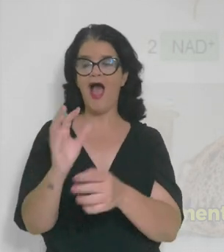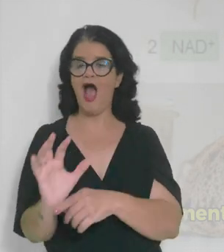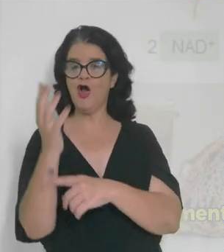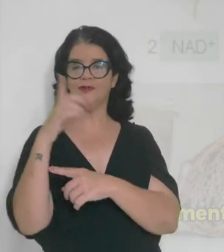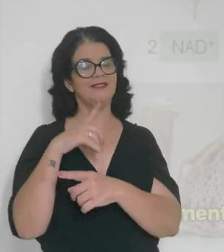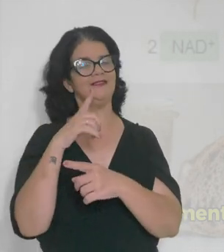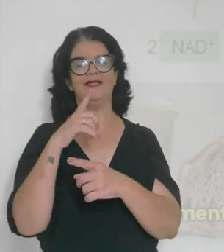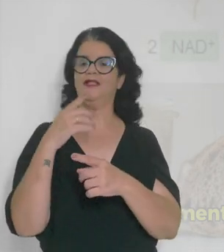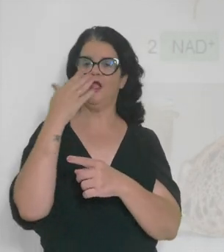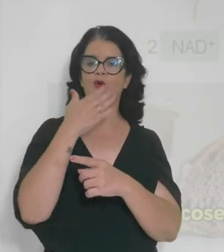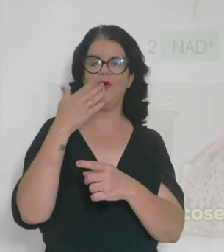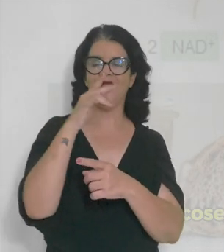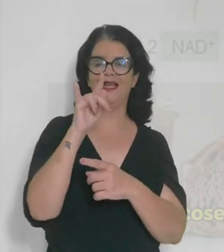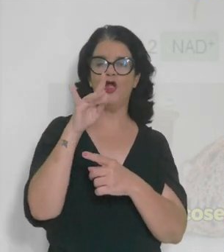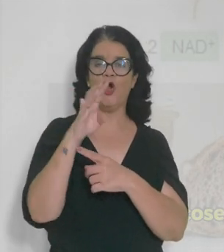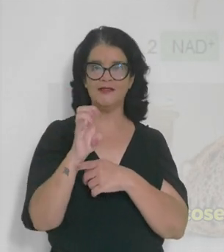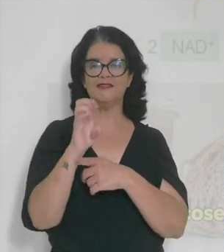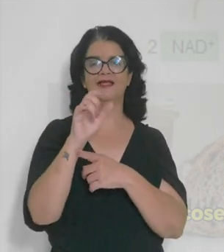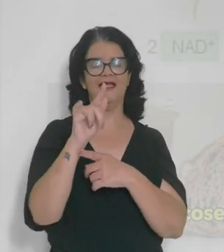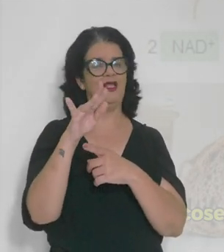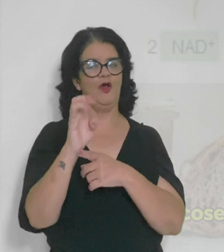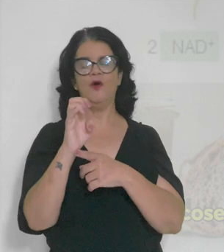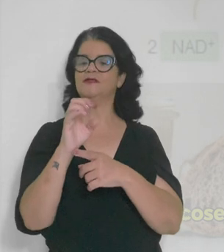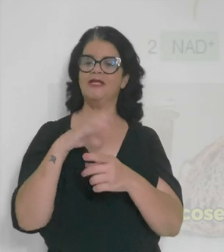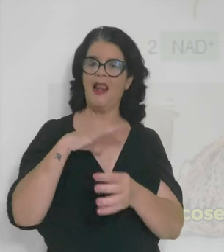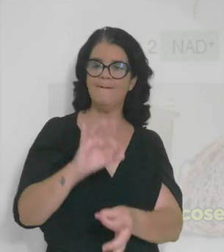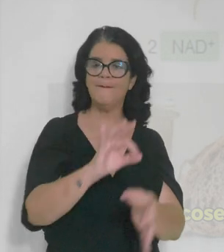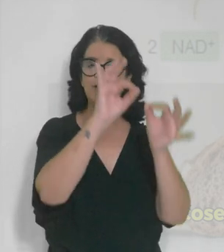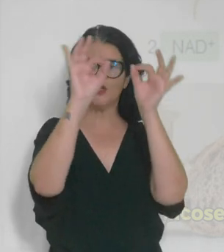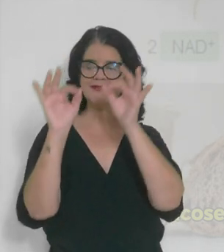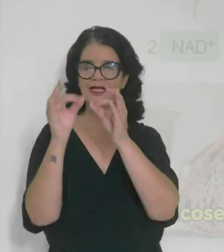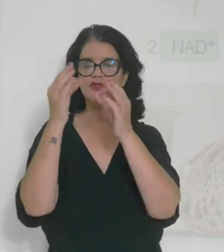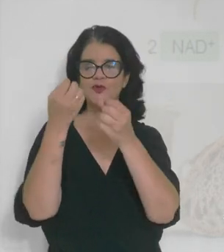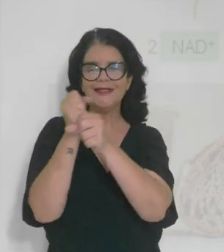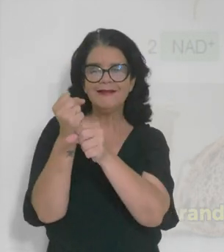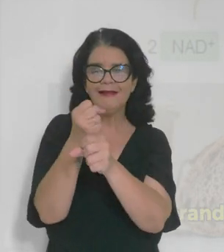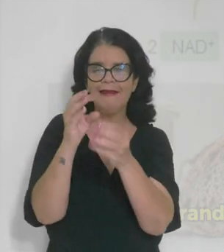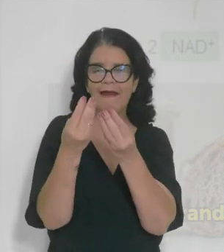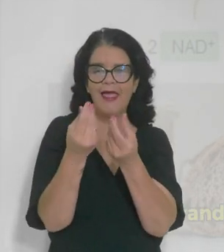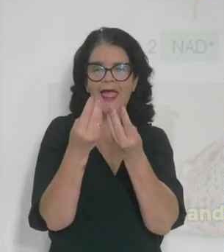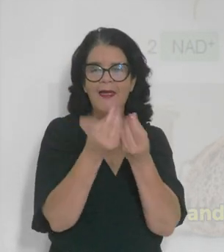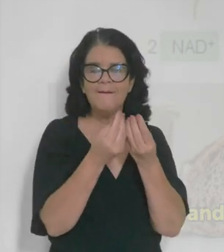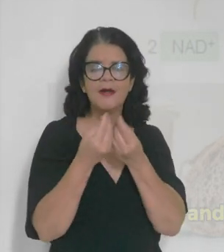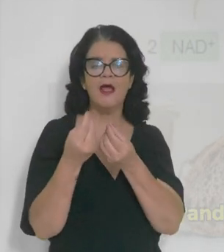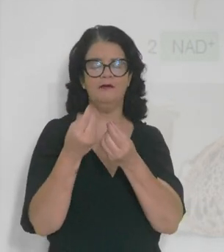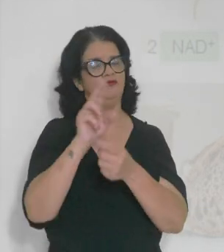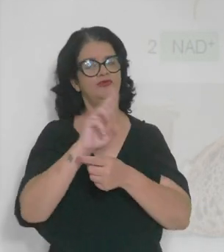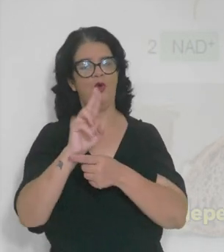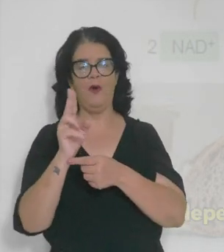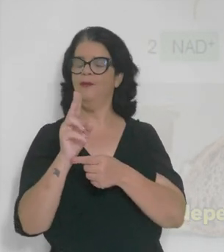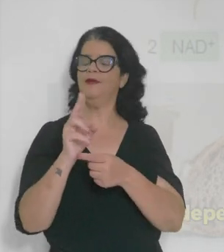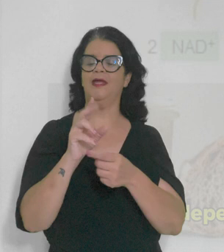aqui a glicose, tá? E essa glicose, ela passa por um processo de quebra, liberando um chamado aspiru.